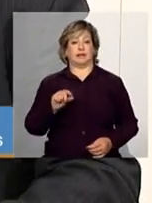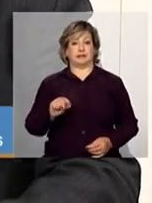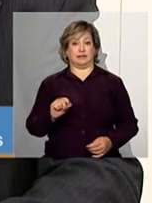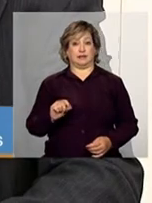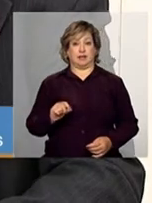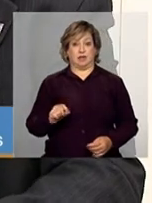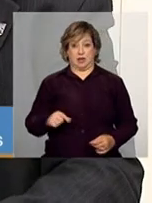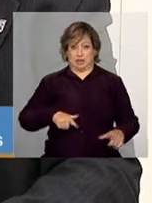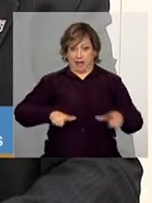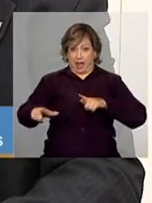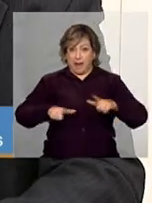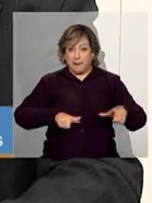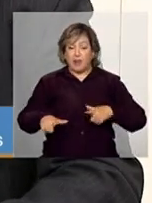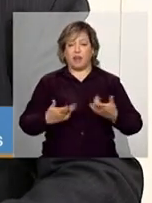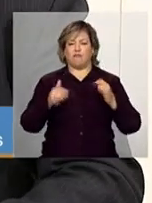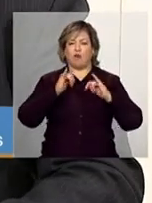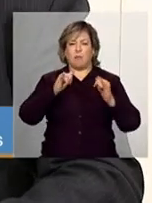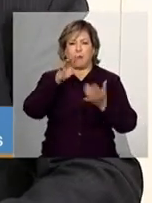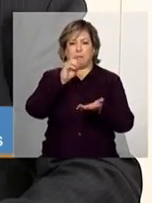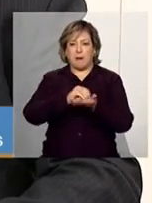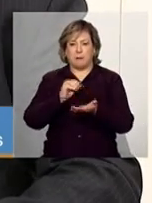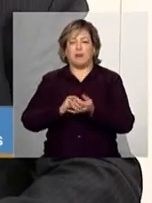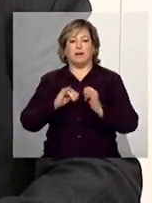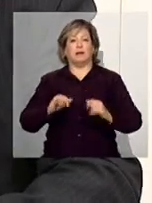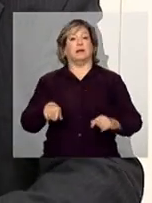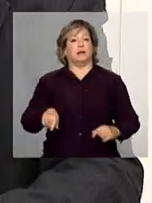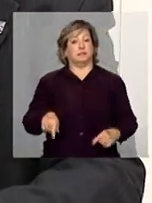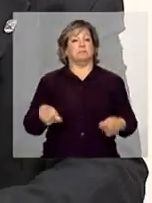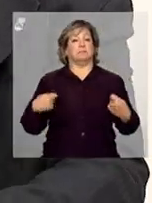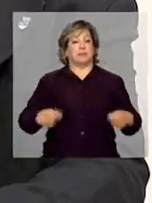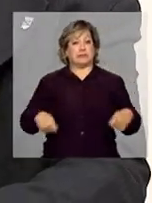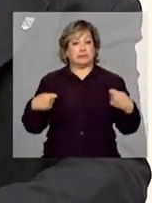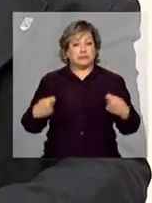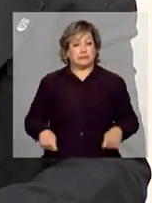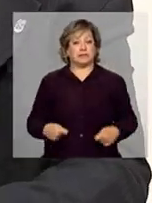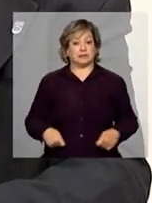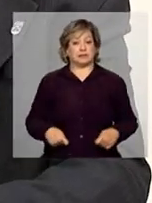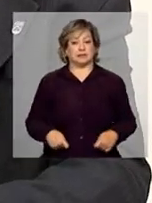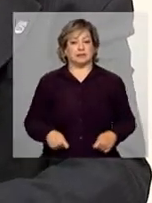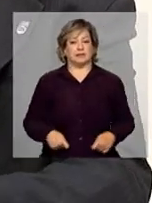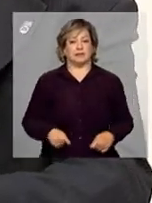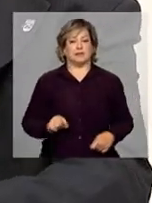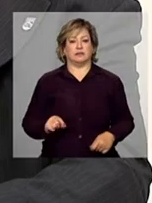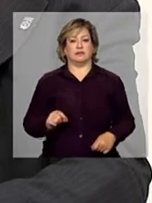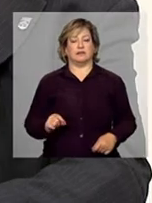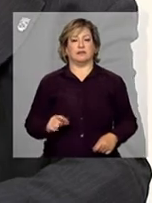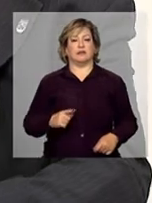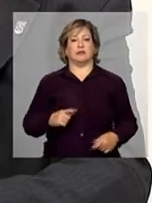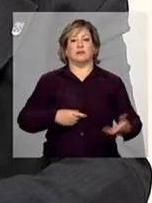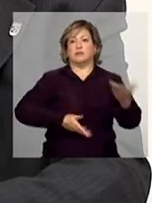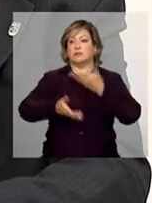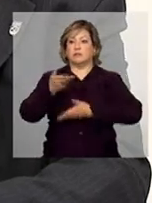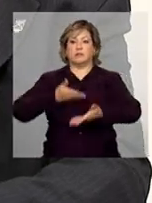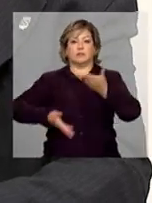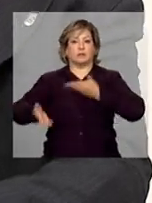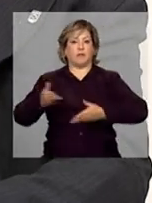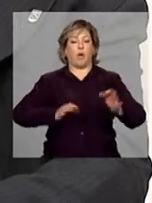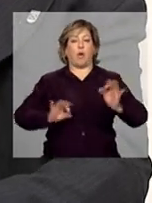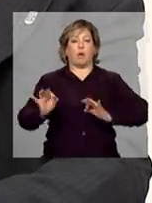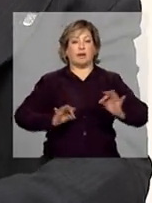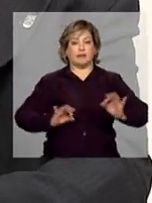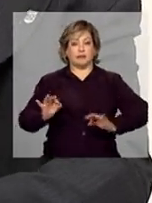operação exige, de fato, uma articulação, coordenação